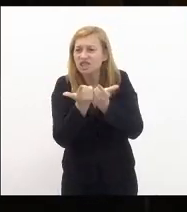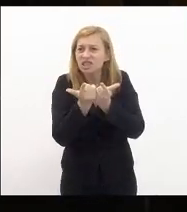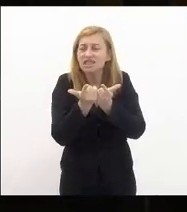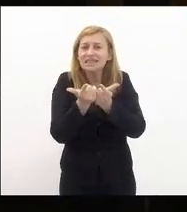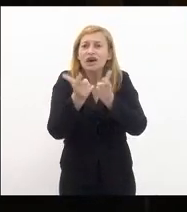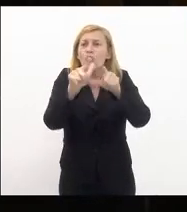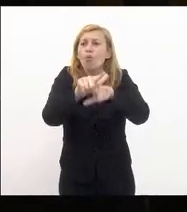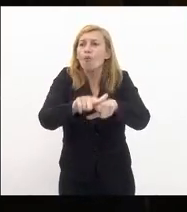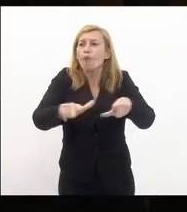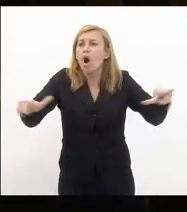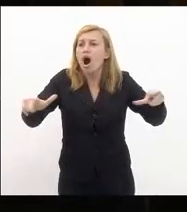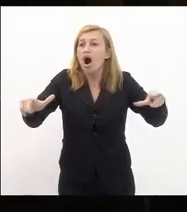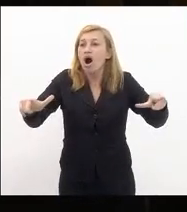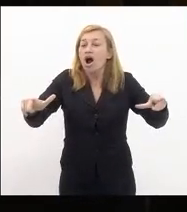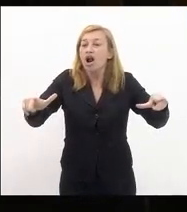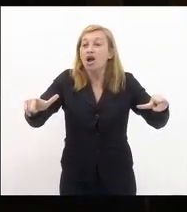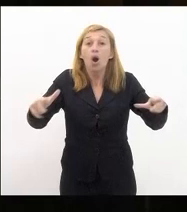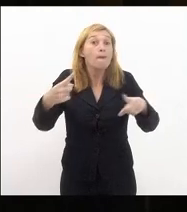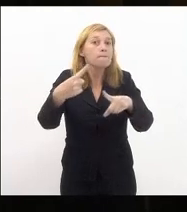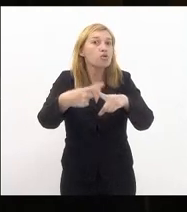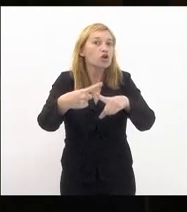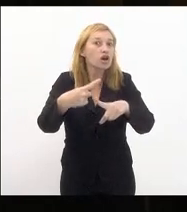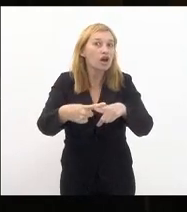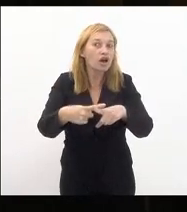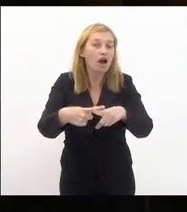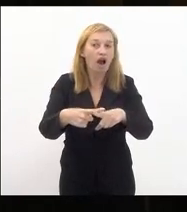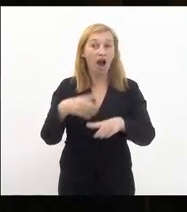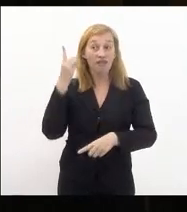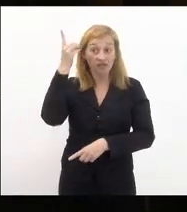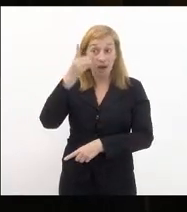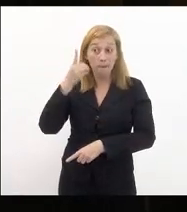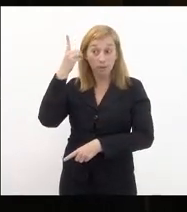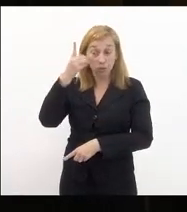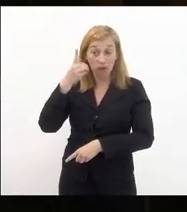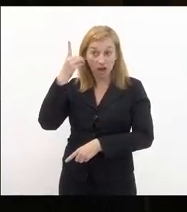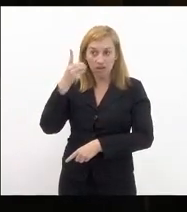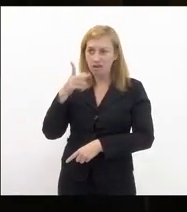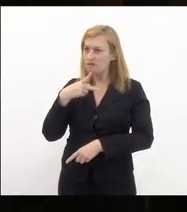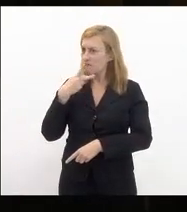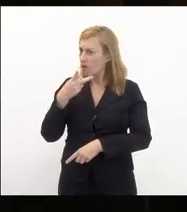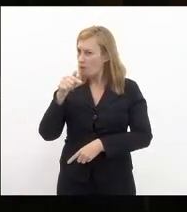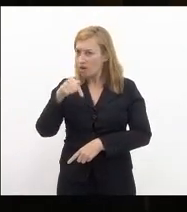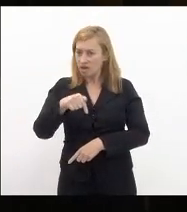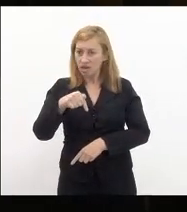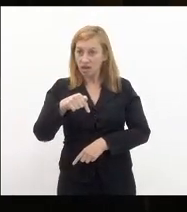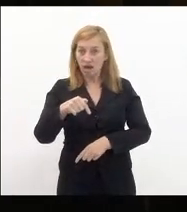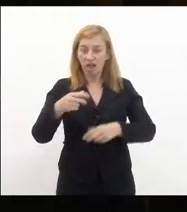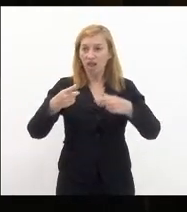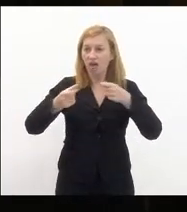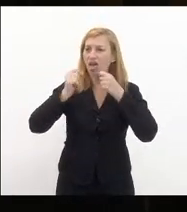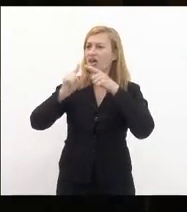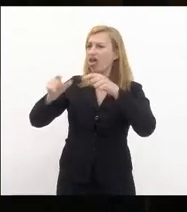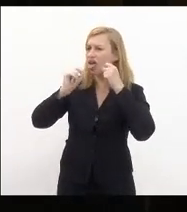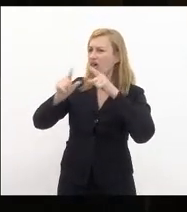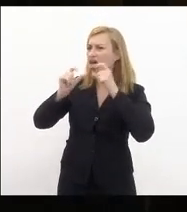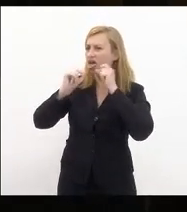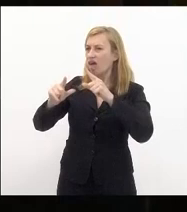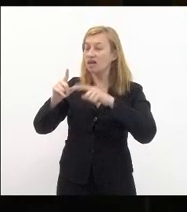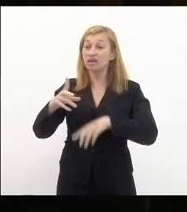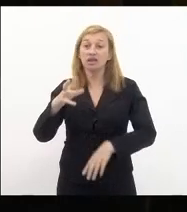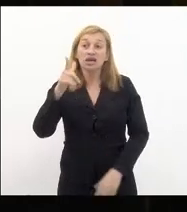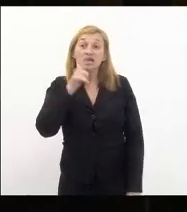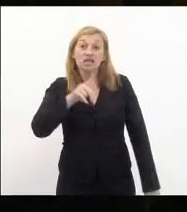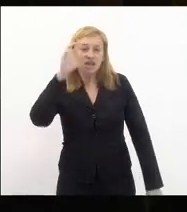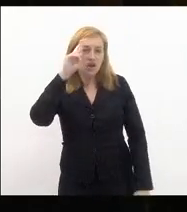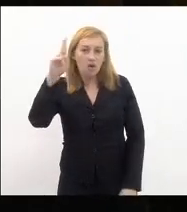vazio porque a deputada que me antecedeu bravejou nessa tribuna senhora presidente